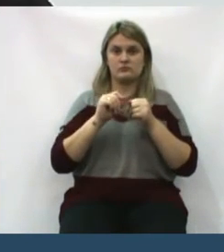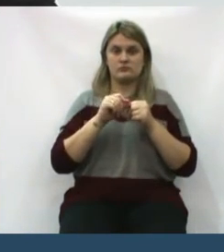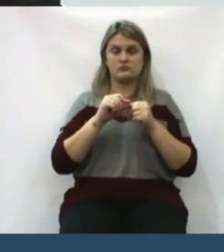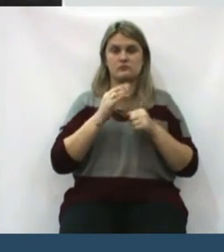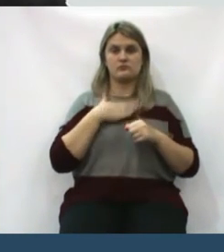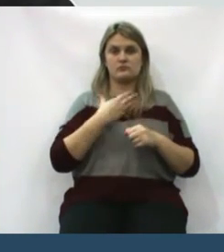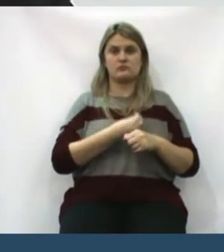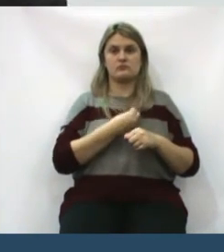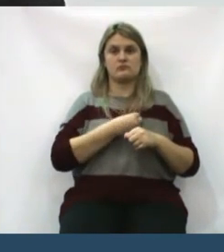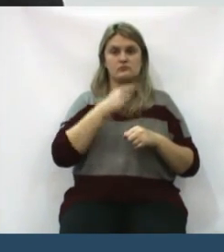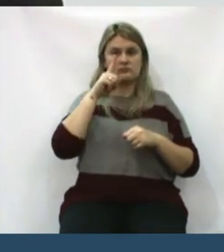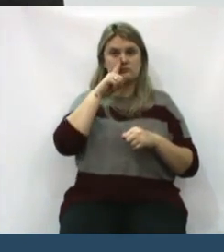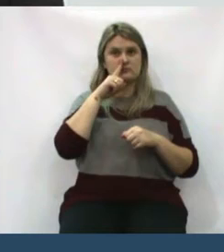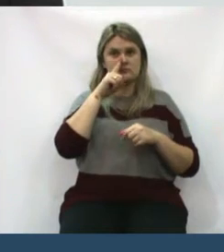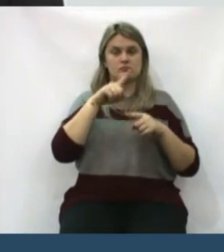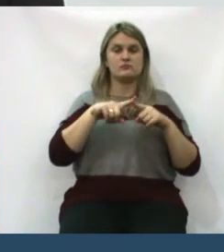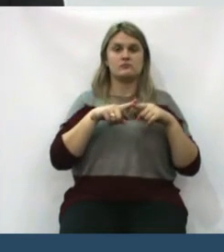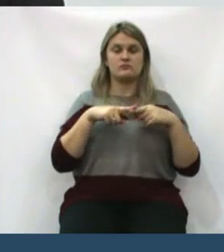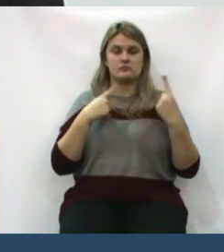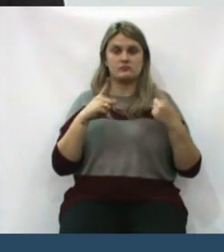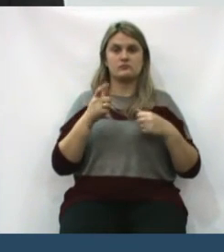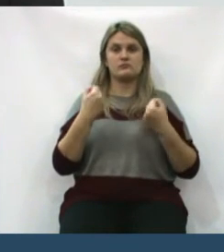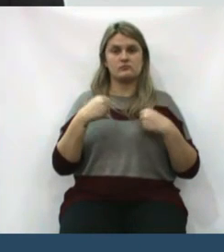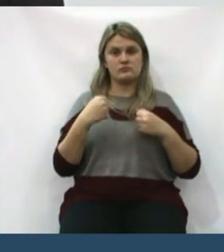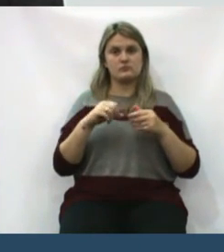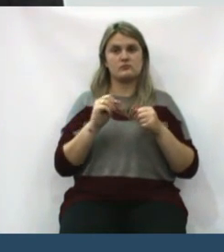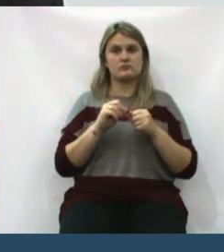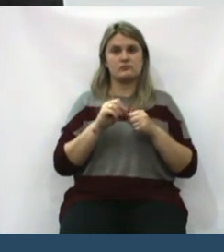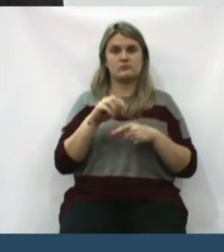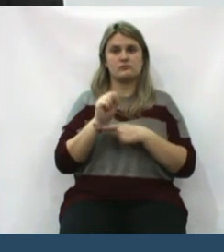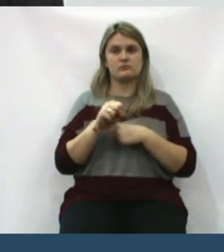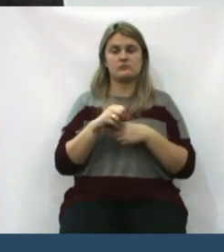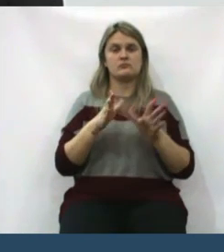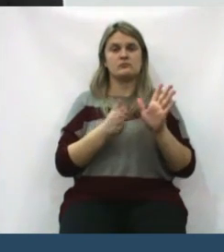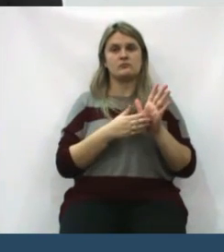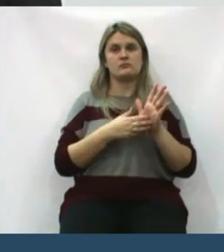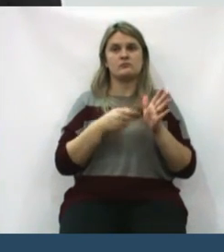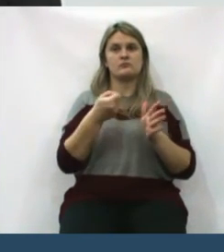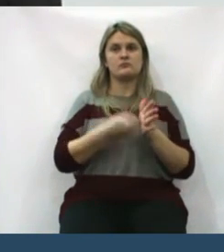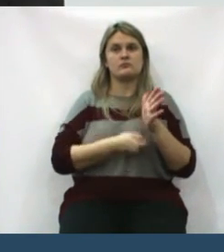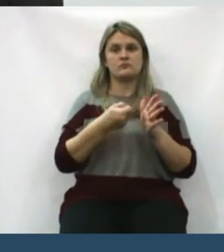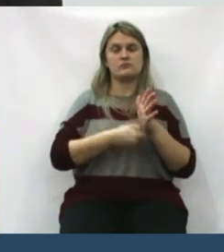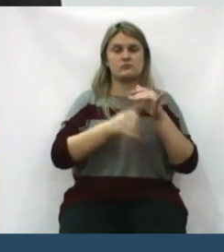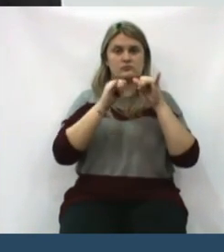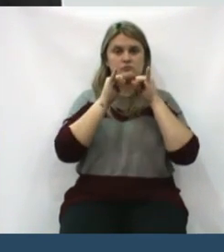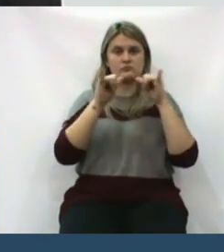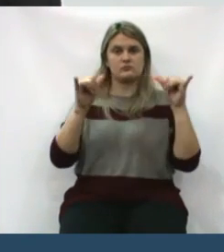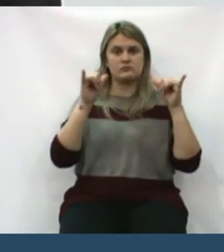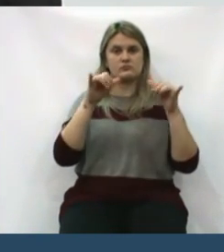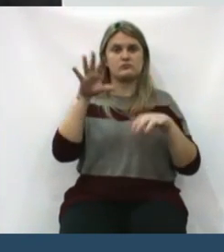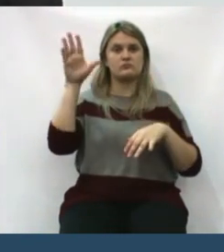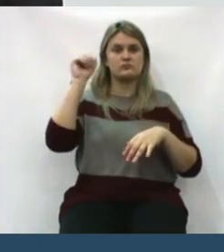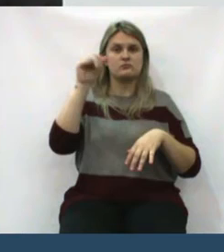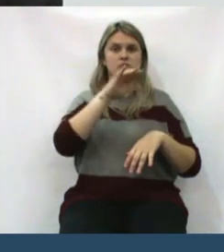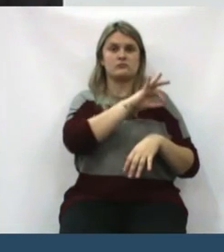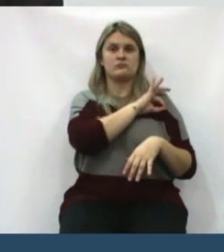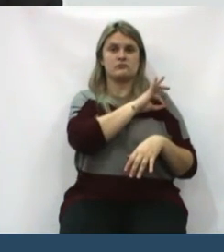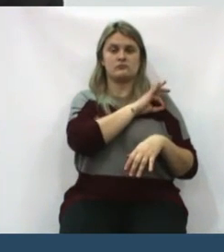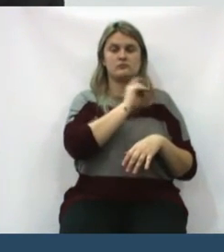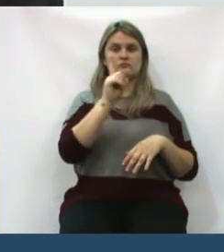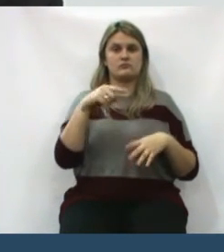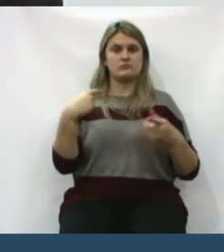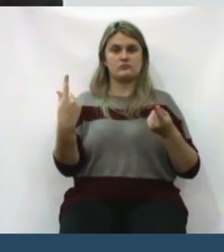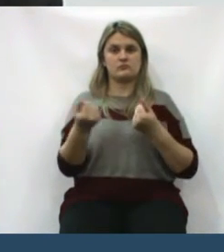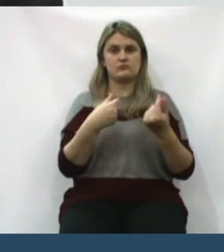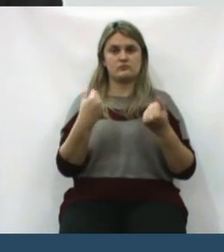pôr nossa vida em risco. Mas é algo que temos que colaborar, denunciando os... Isso aí tudo é